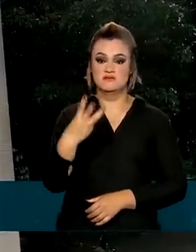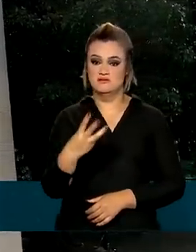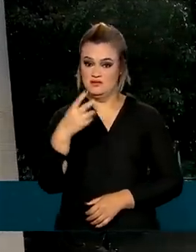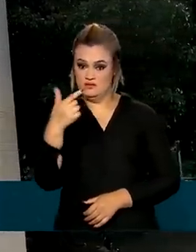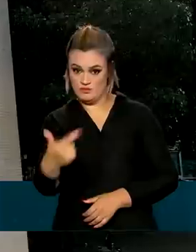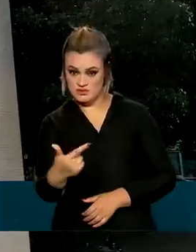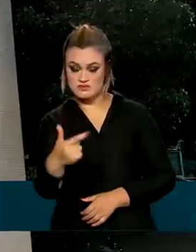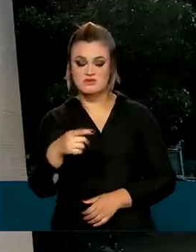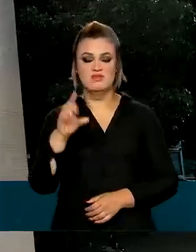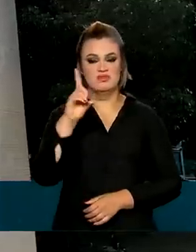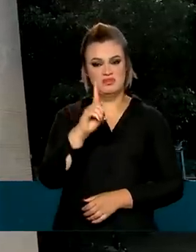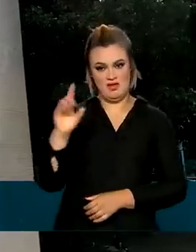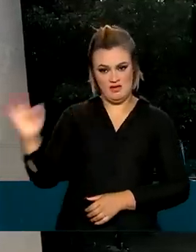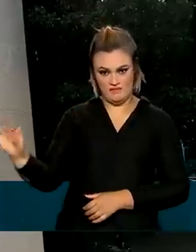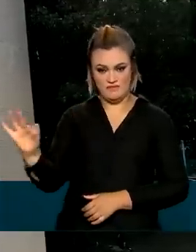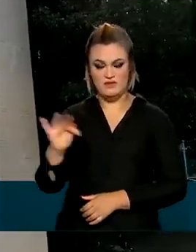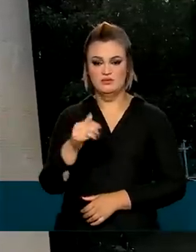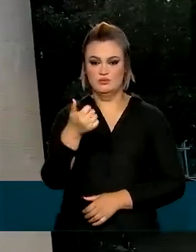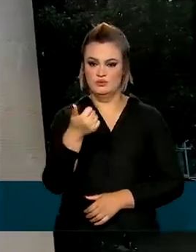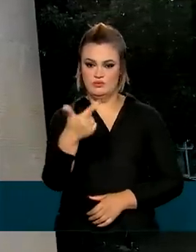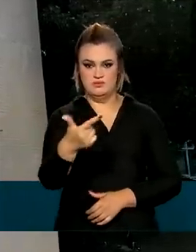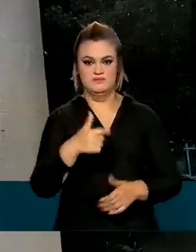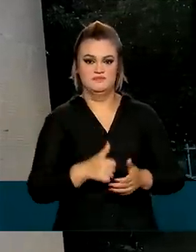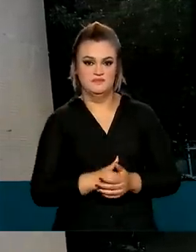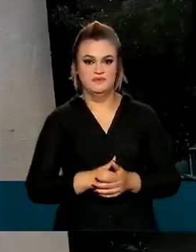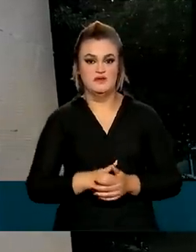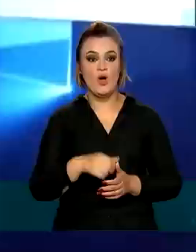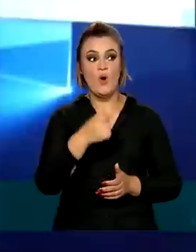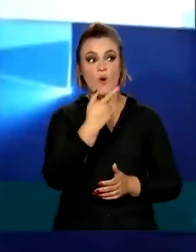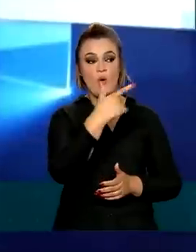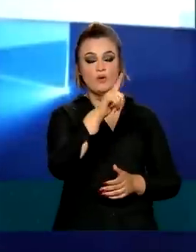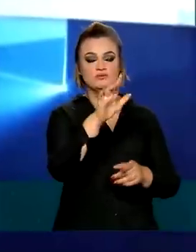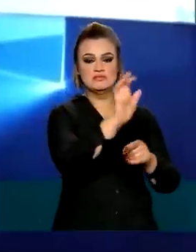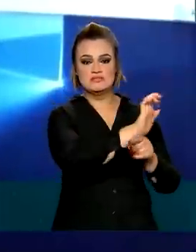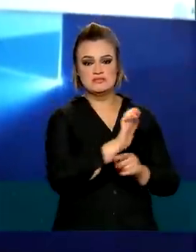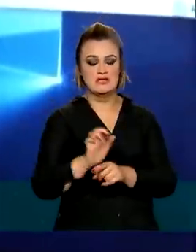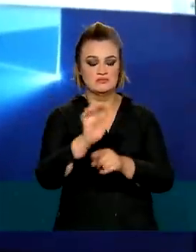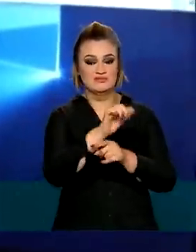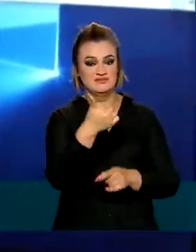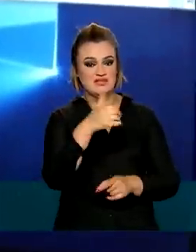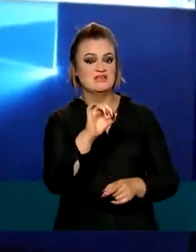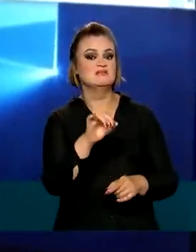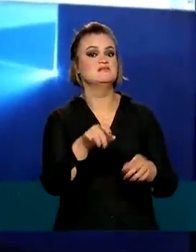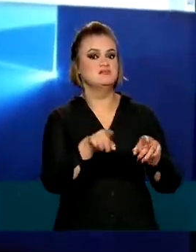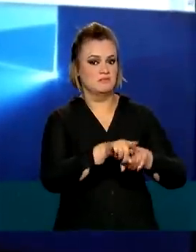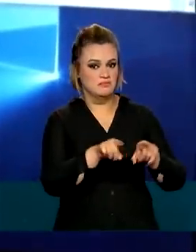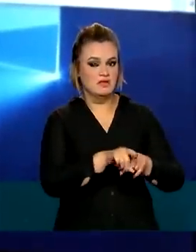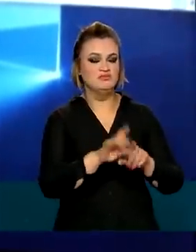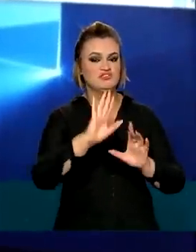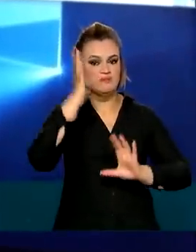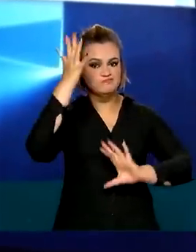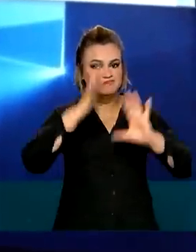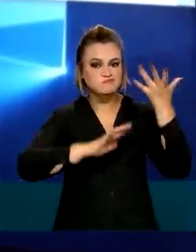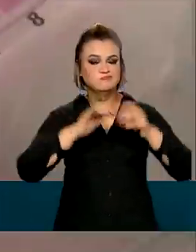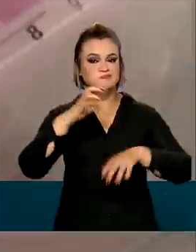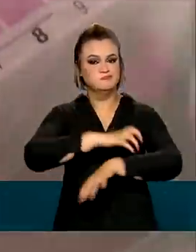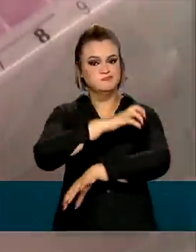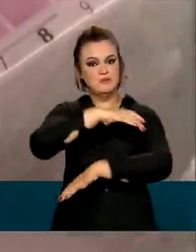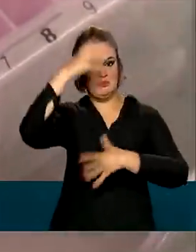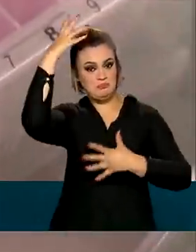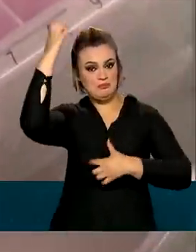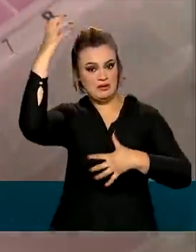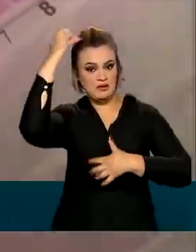casos e o Distrito Federal, 12 casos. Outros 10 estados do país também registram casos de varíola dos